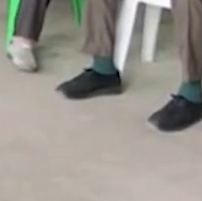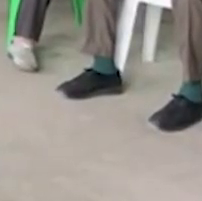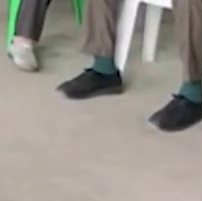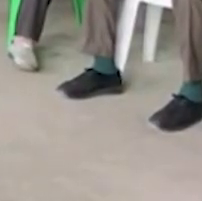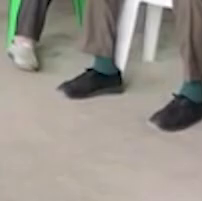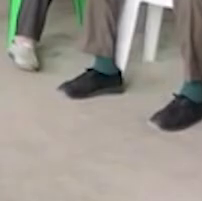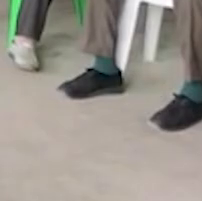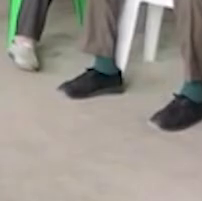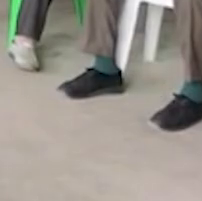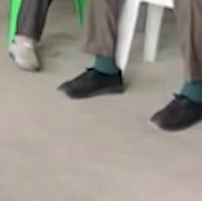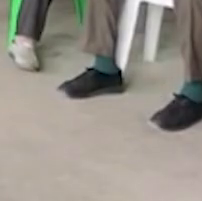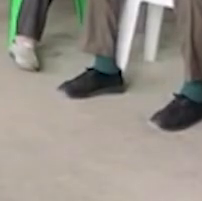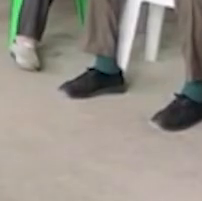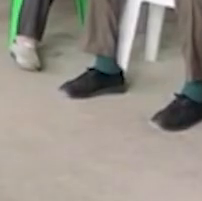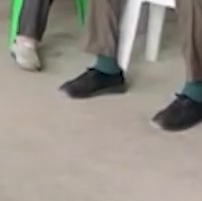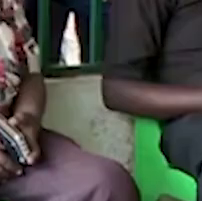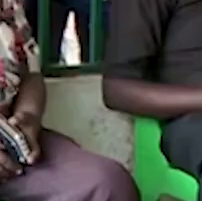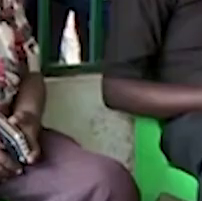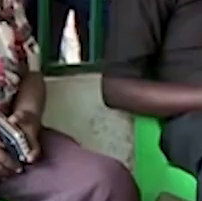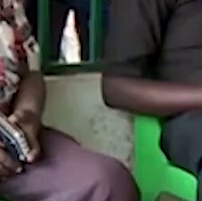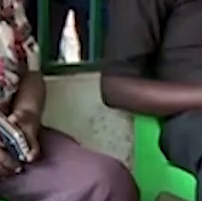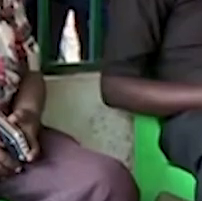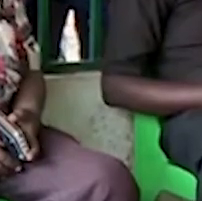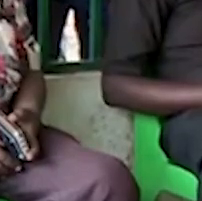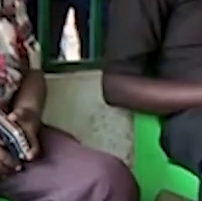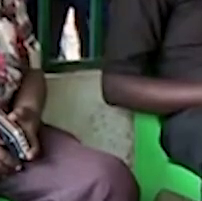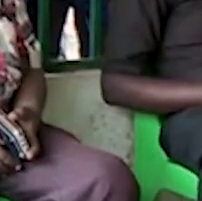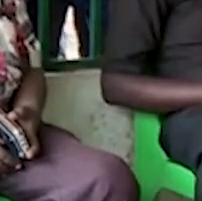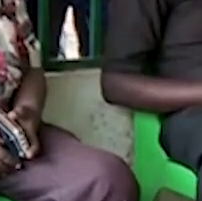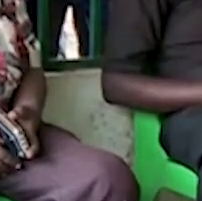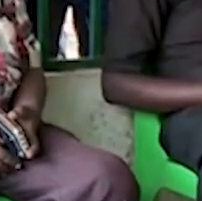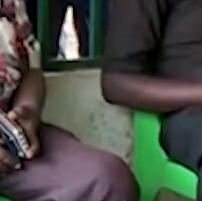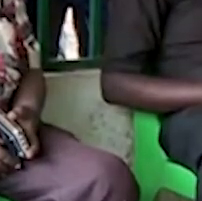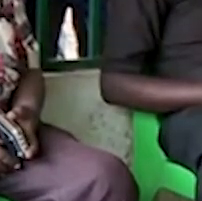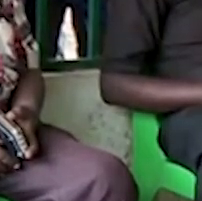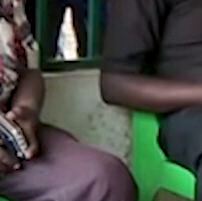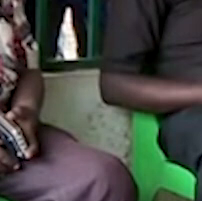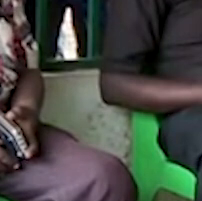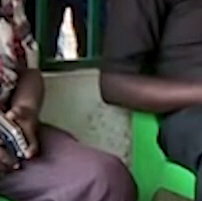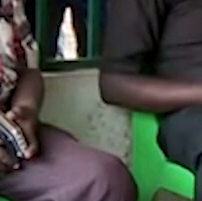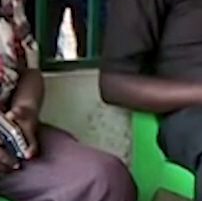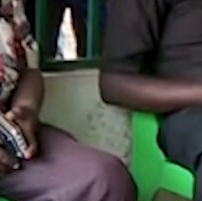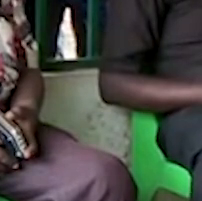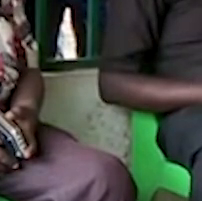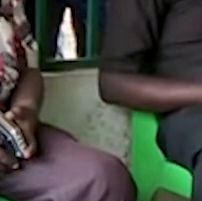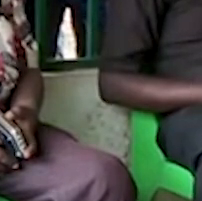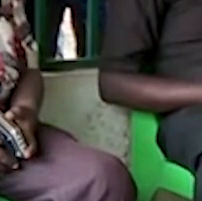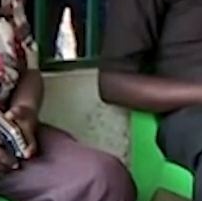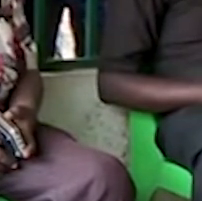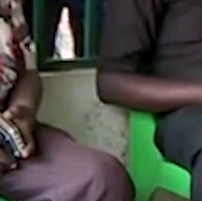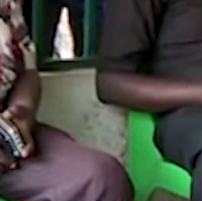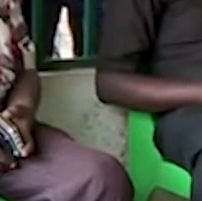obrigatória Entre elas estão os cidadãos angolanos em situação de inatividade ou